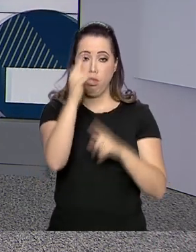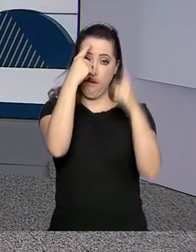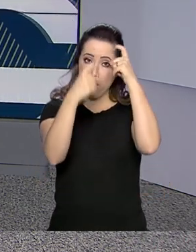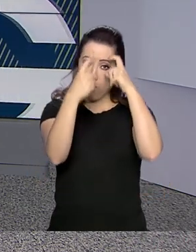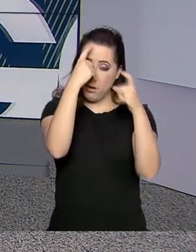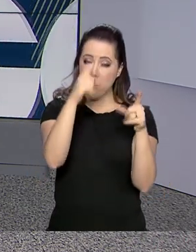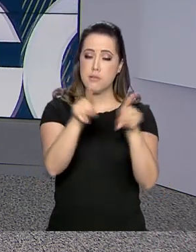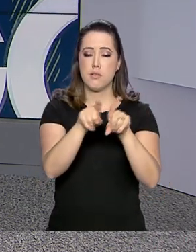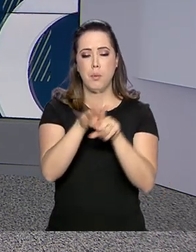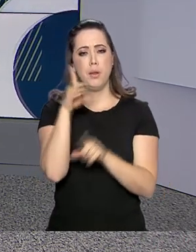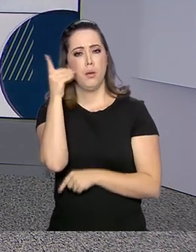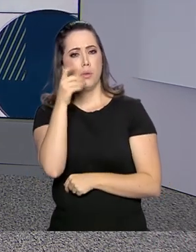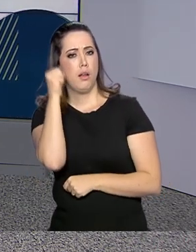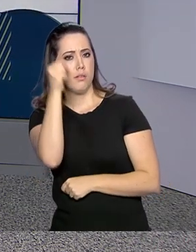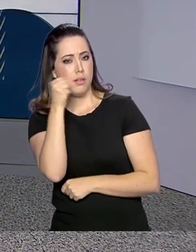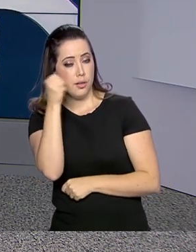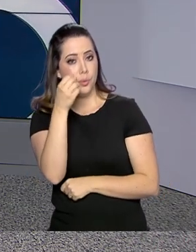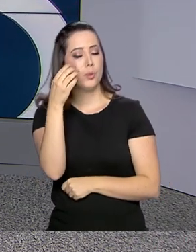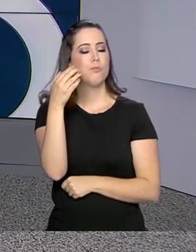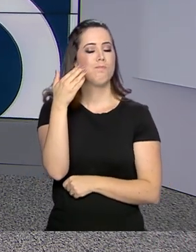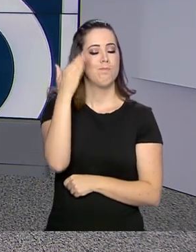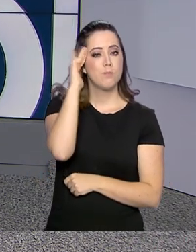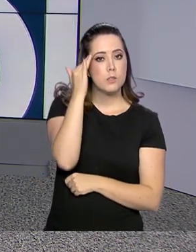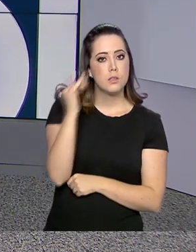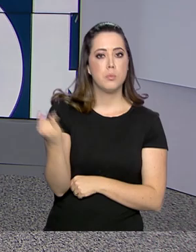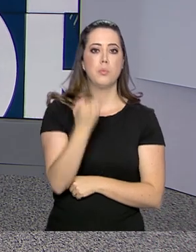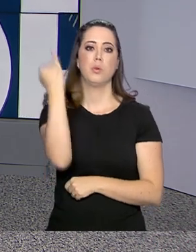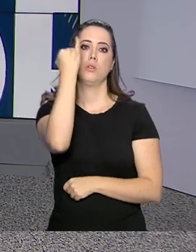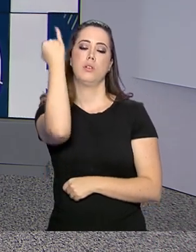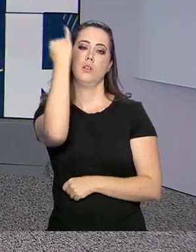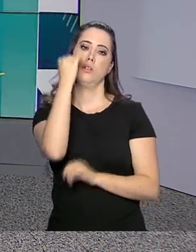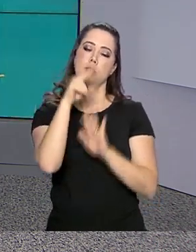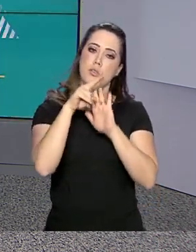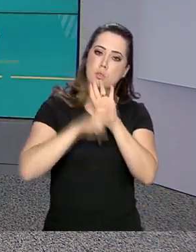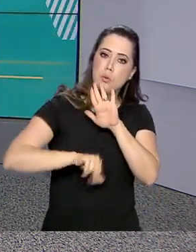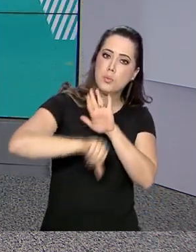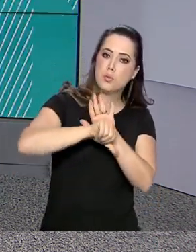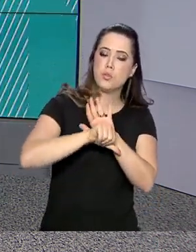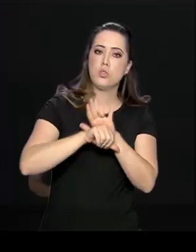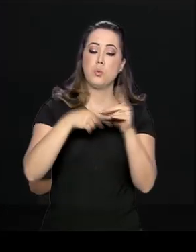importância das medidas anticrime que estão em discussão no Congresso Nacional.